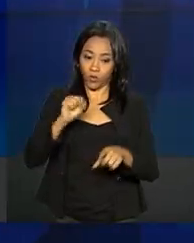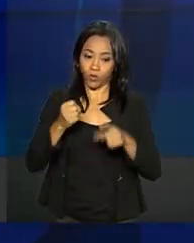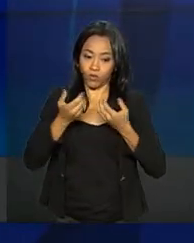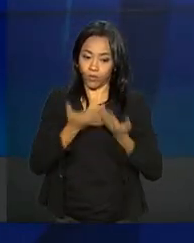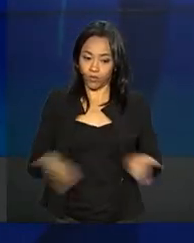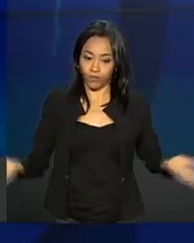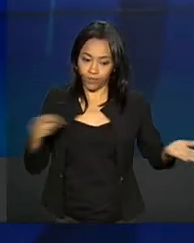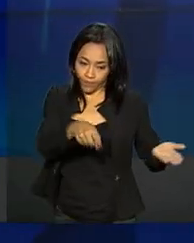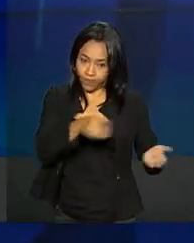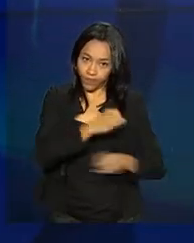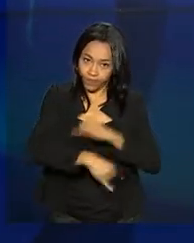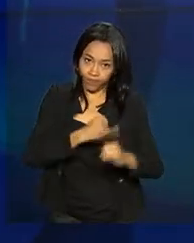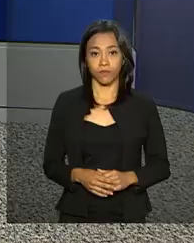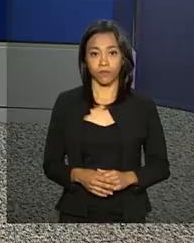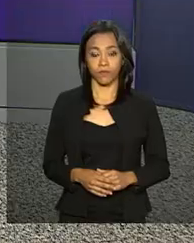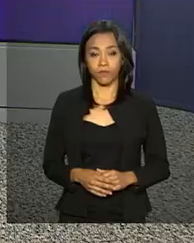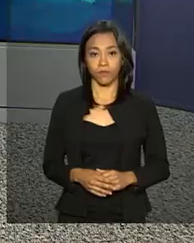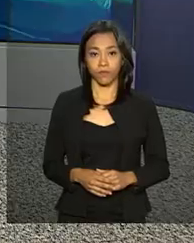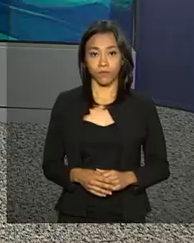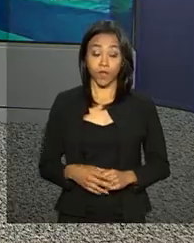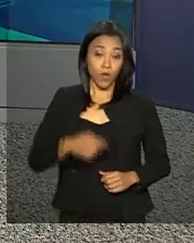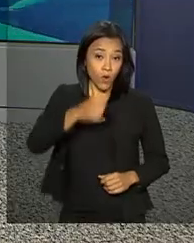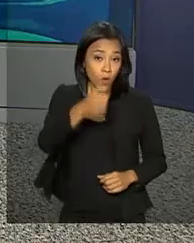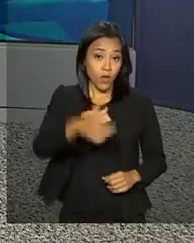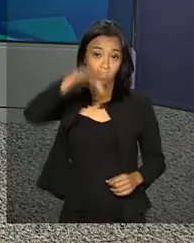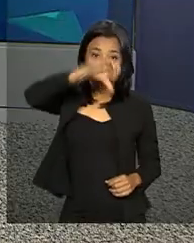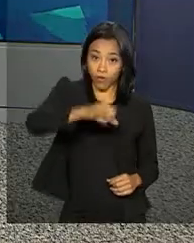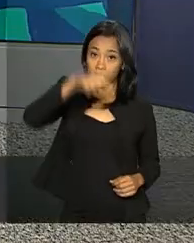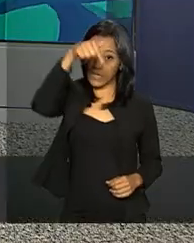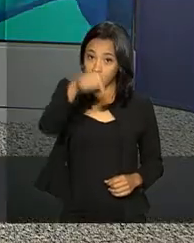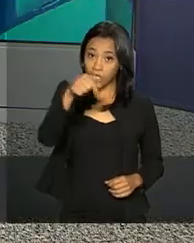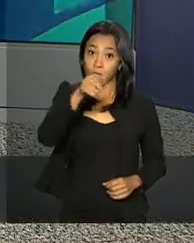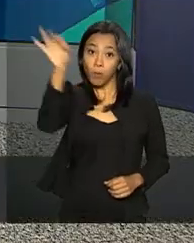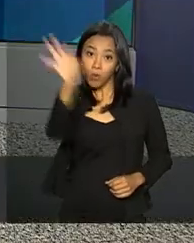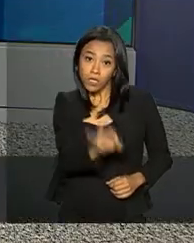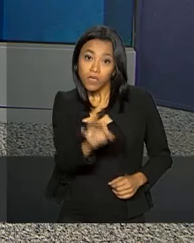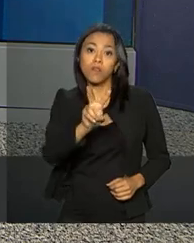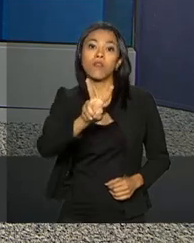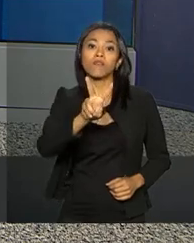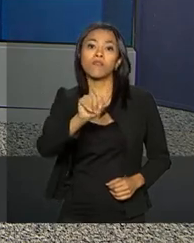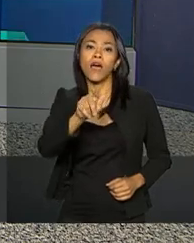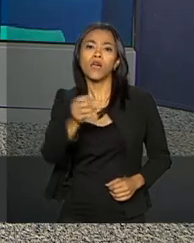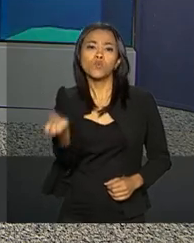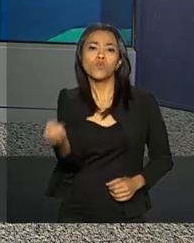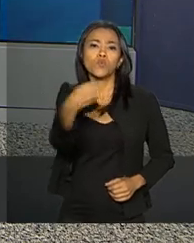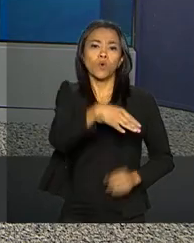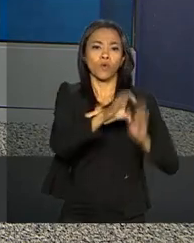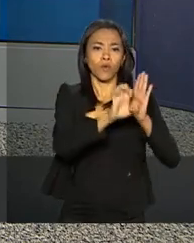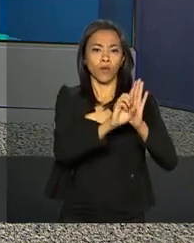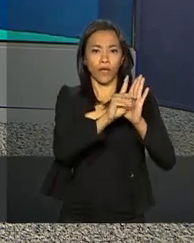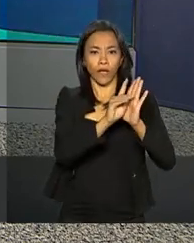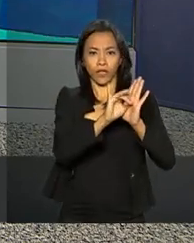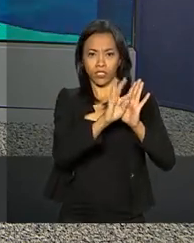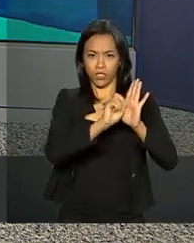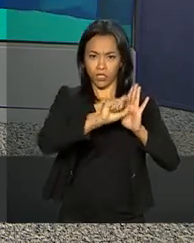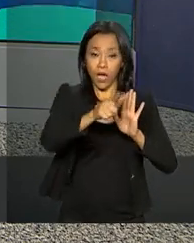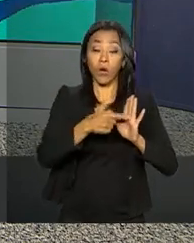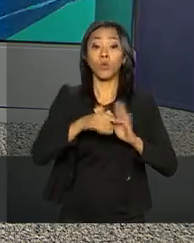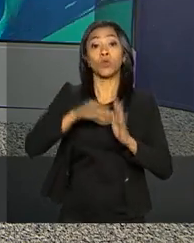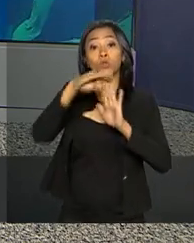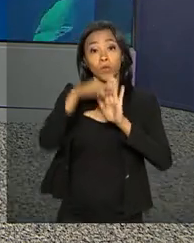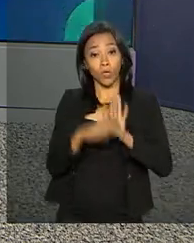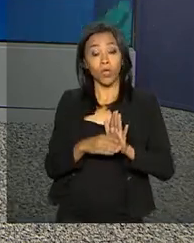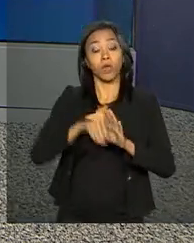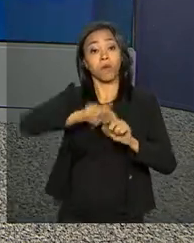.gov.br. Quase 97% das vagas do novo edital do programa Mais Médicos já foram